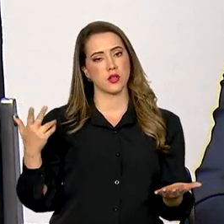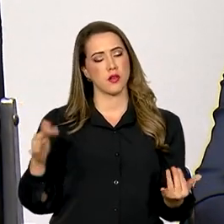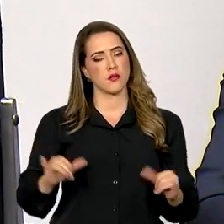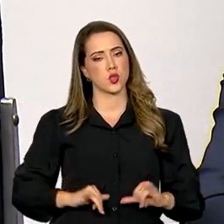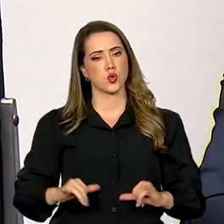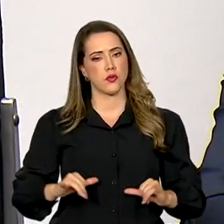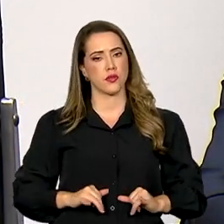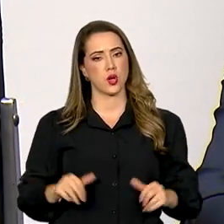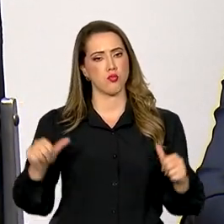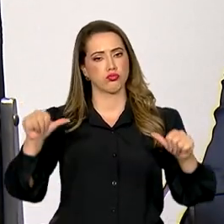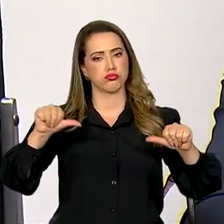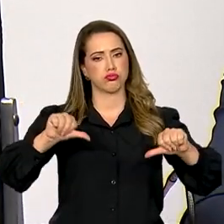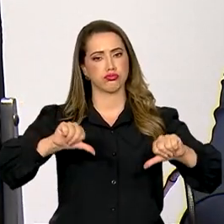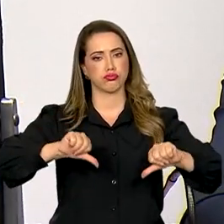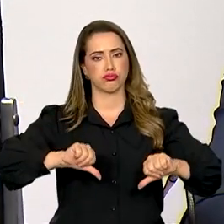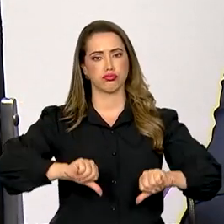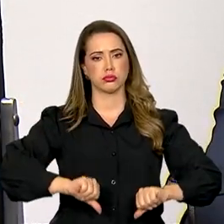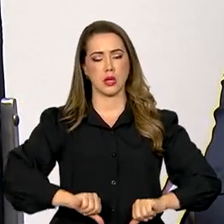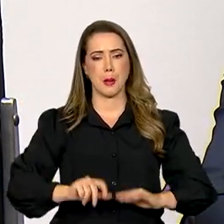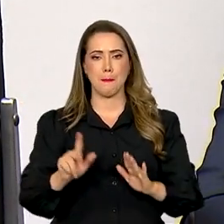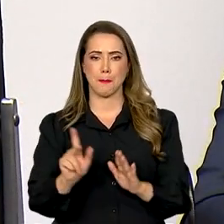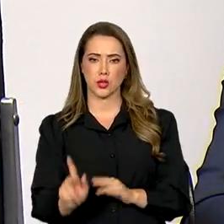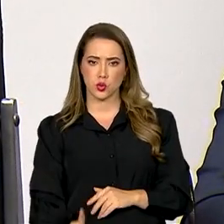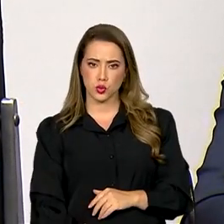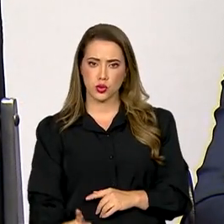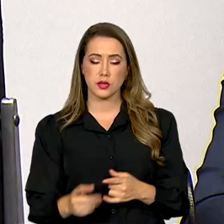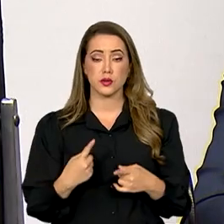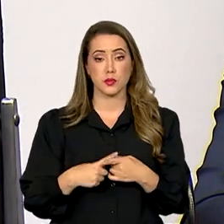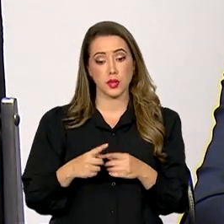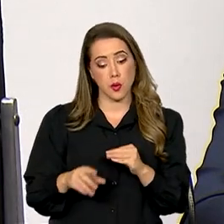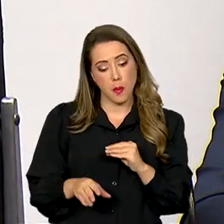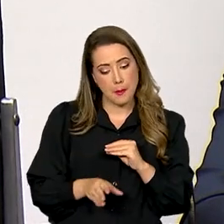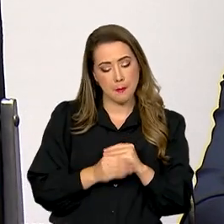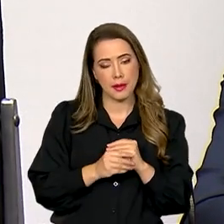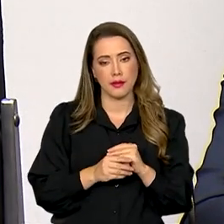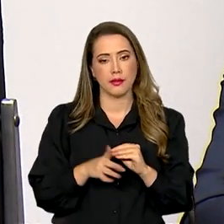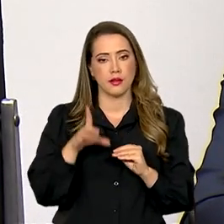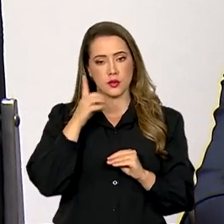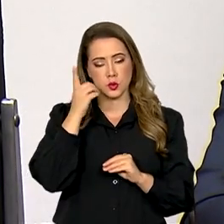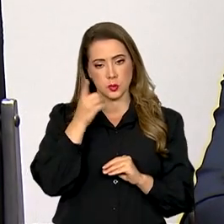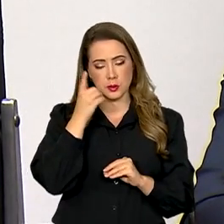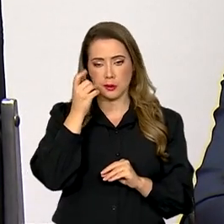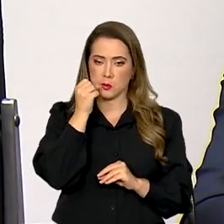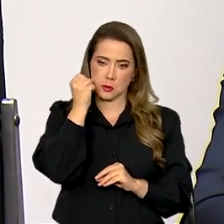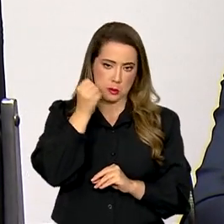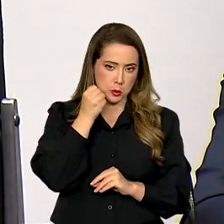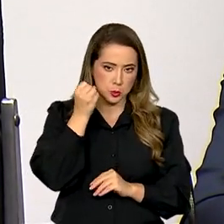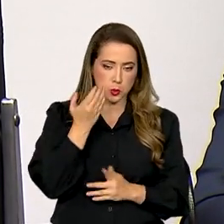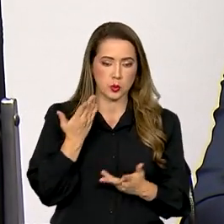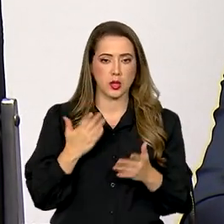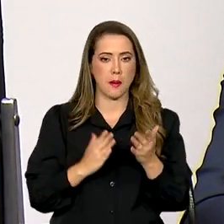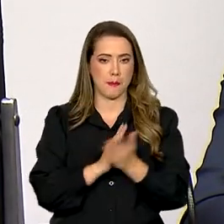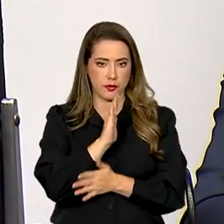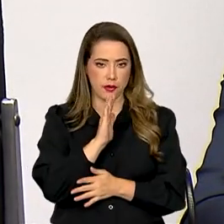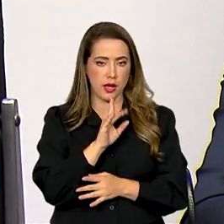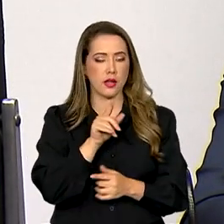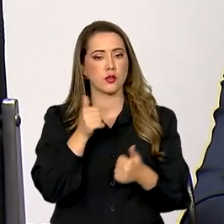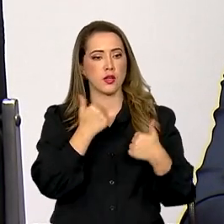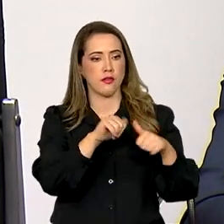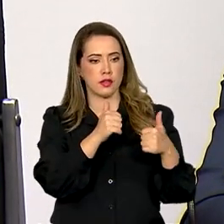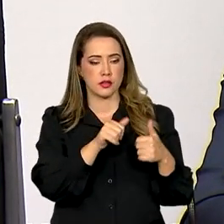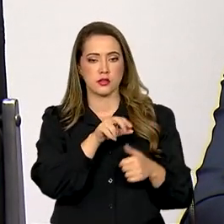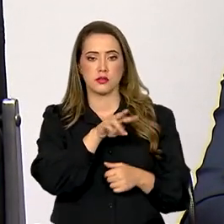enorme prejuízo a partir de uma emenda parlamentar que foi aprovada, que foi objeto de